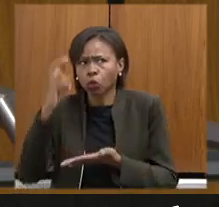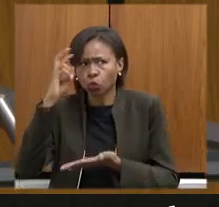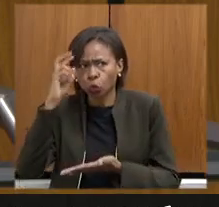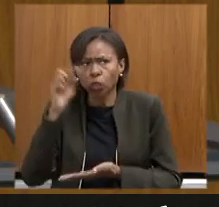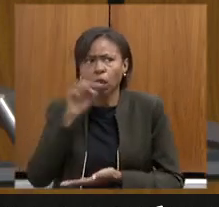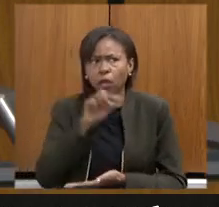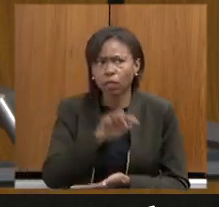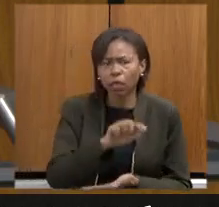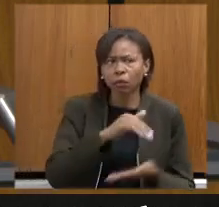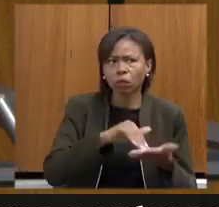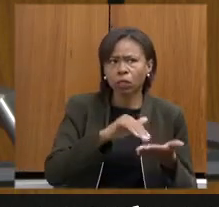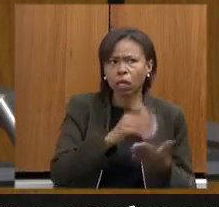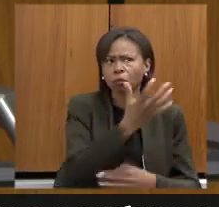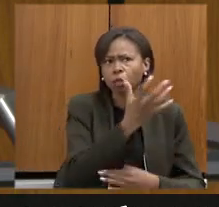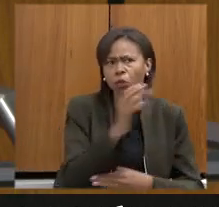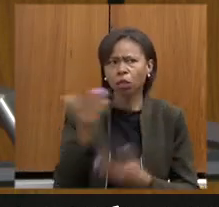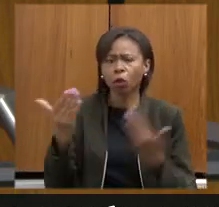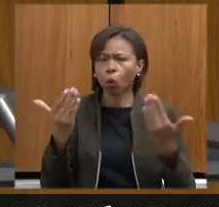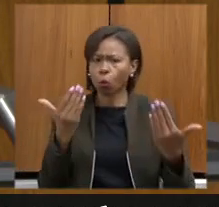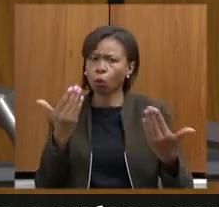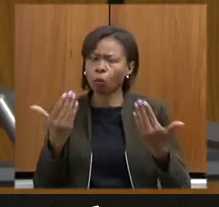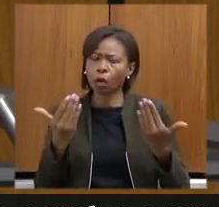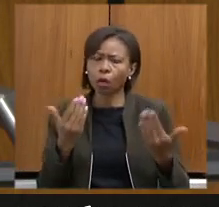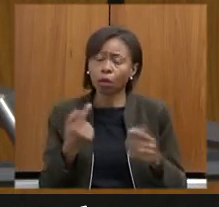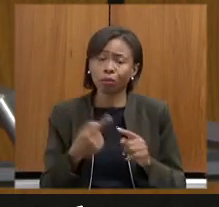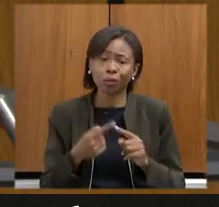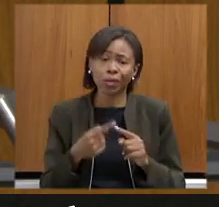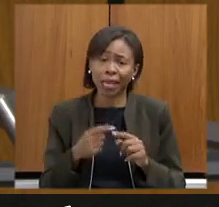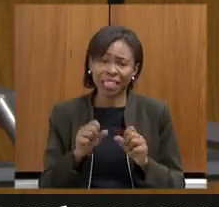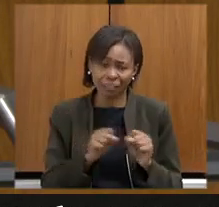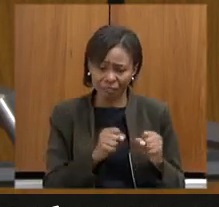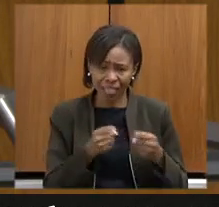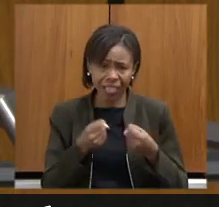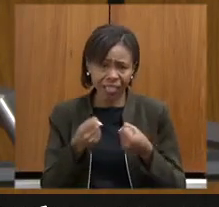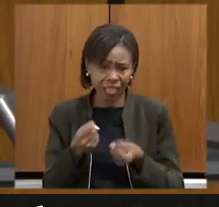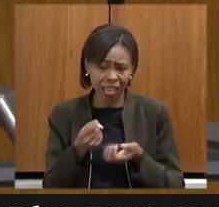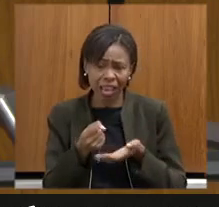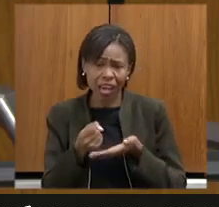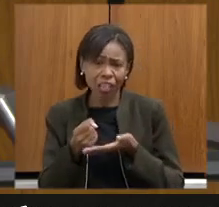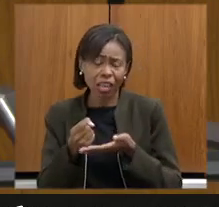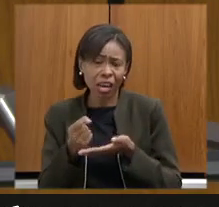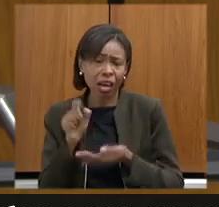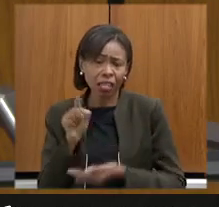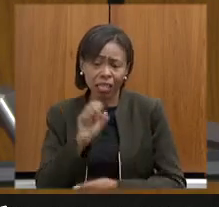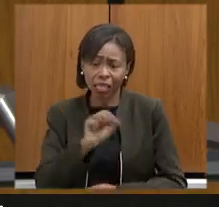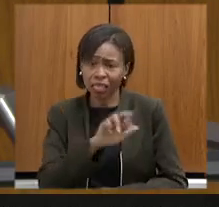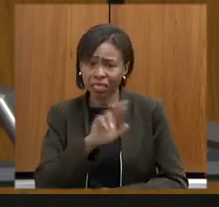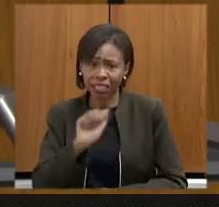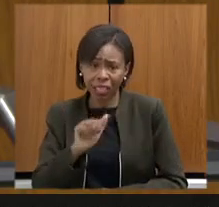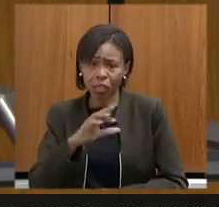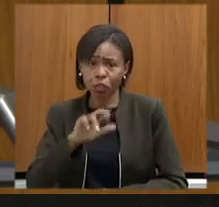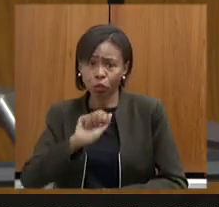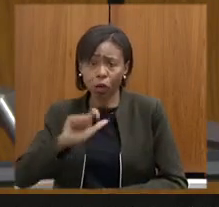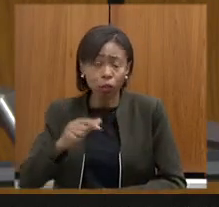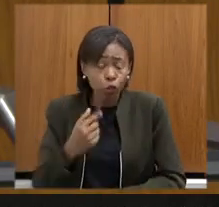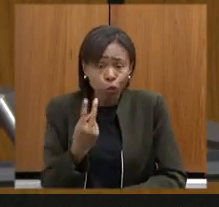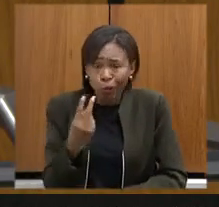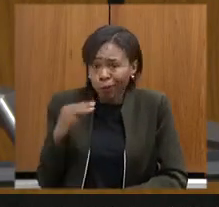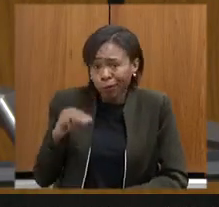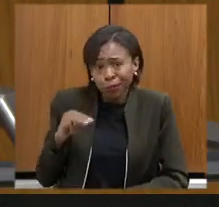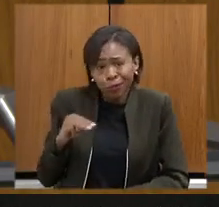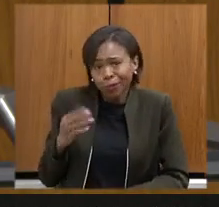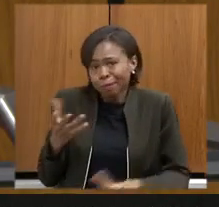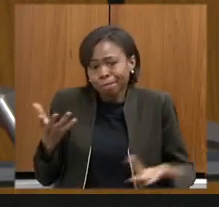porque discutir defesa de Serra do Curral em três minutos sendo que a gente tem pouquíssimos deputados inscritos de fato a gente acaba ficando